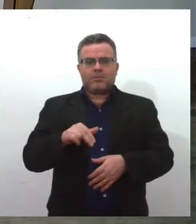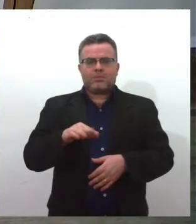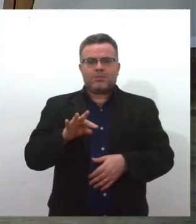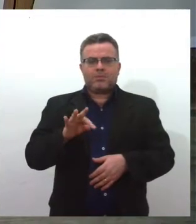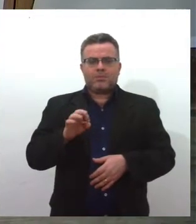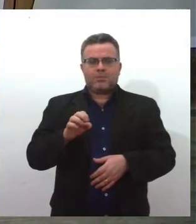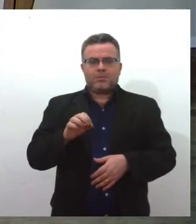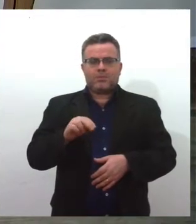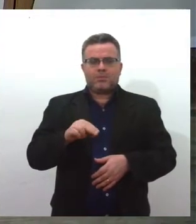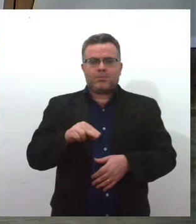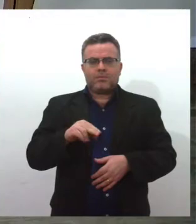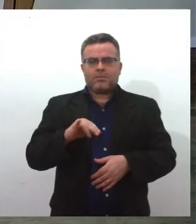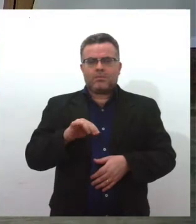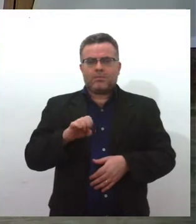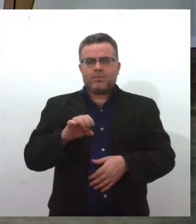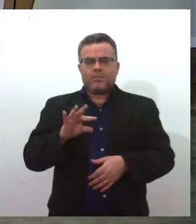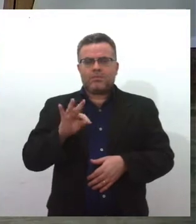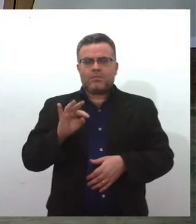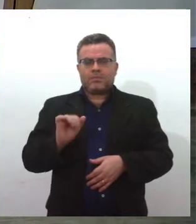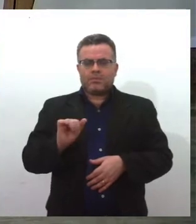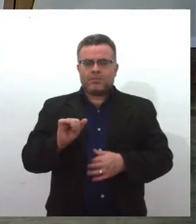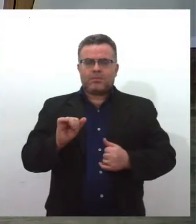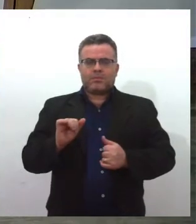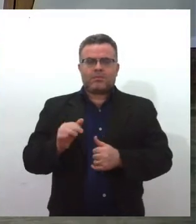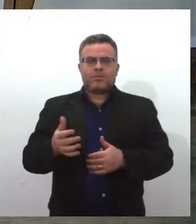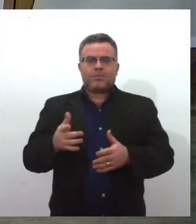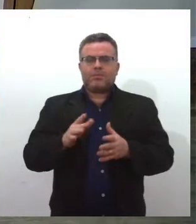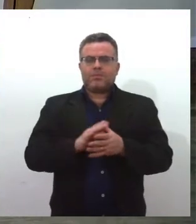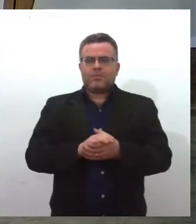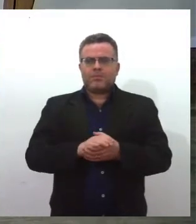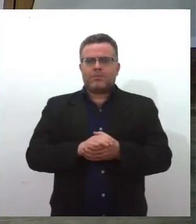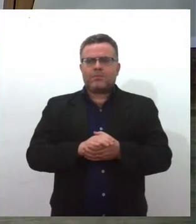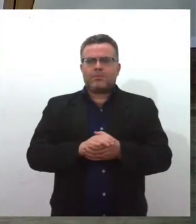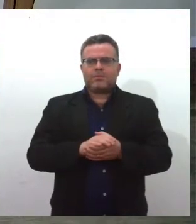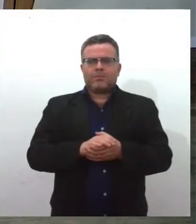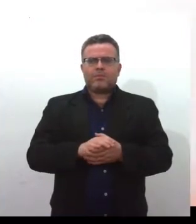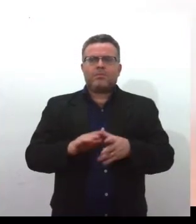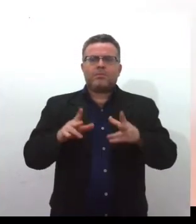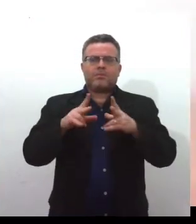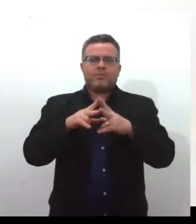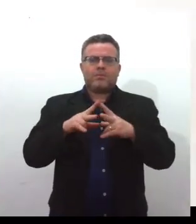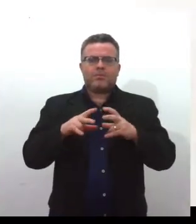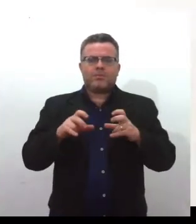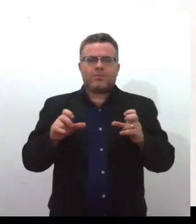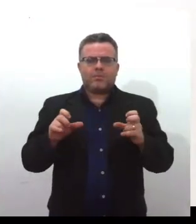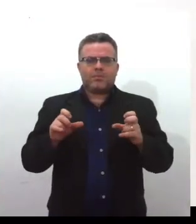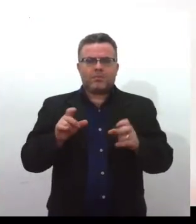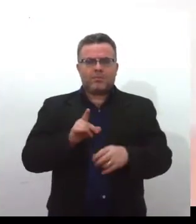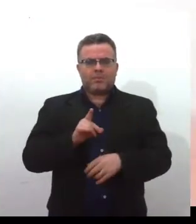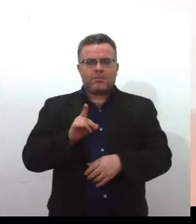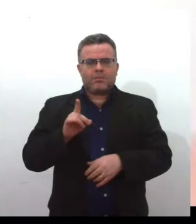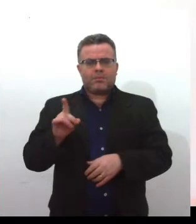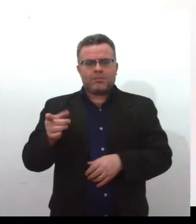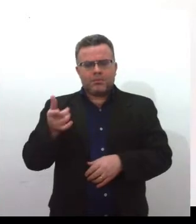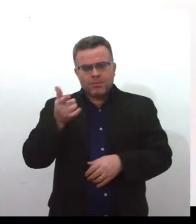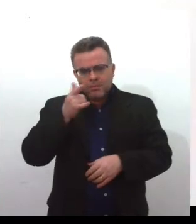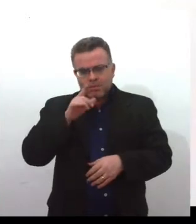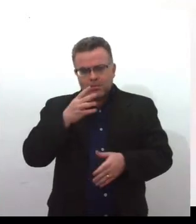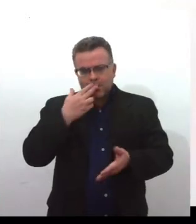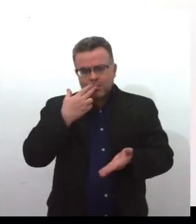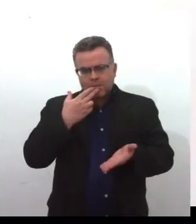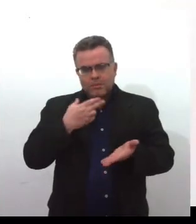Bom, a bem das verdades, Santa Catarina, a Assembleia Legislativa de Santa Catarina, recebe um telegrama